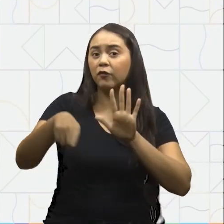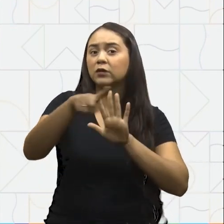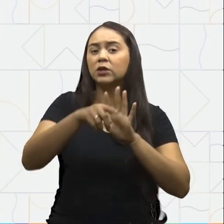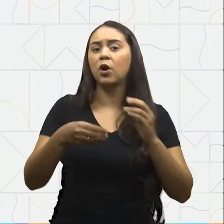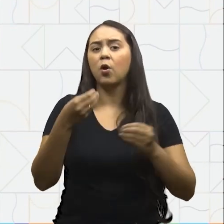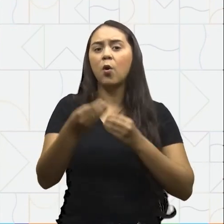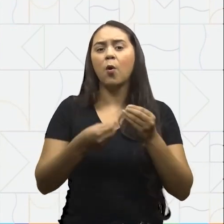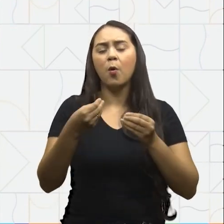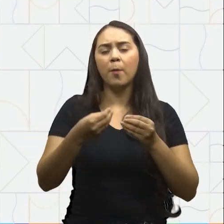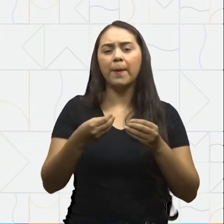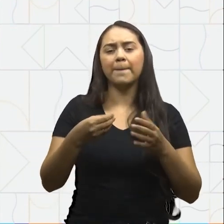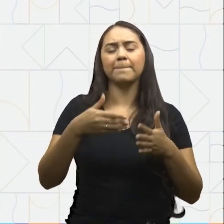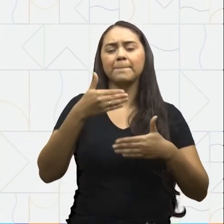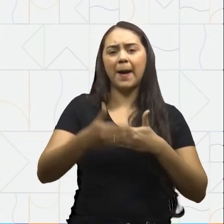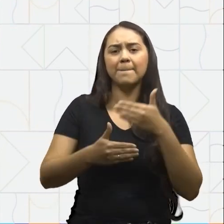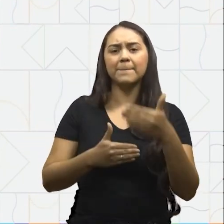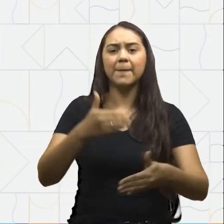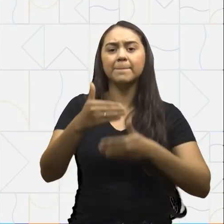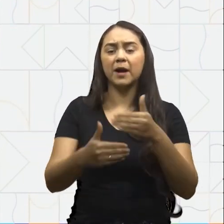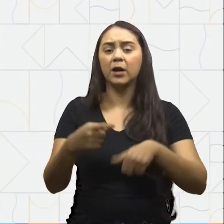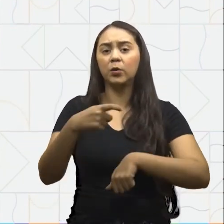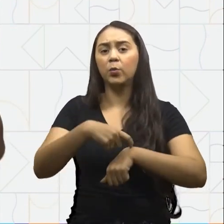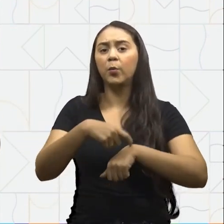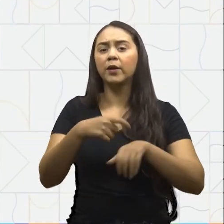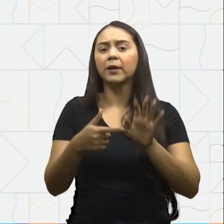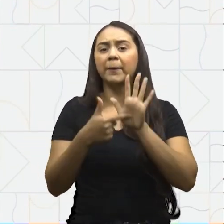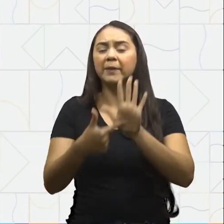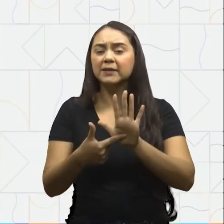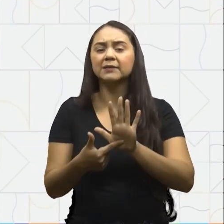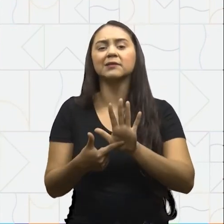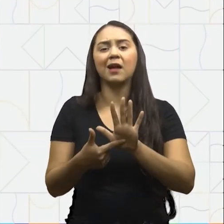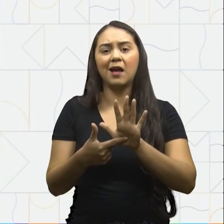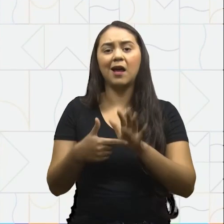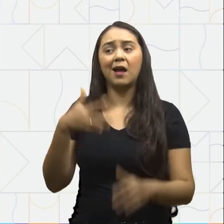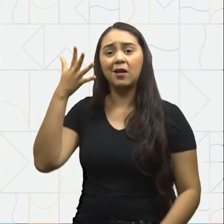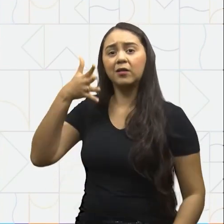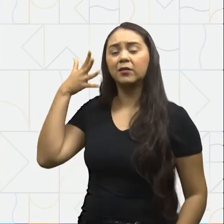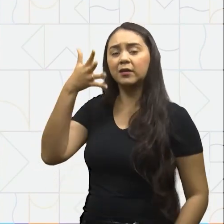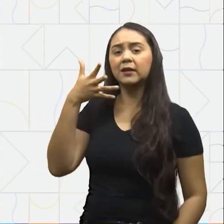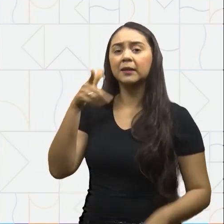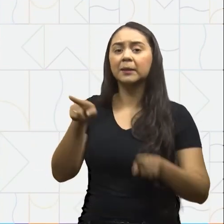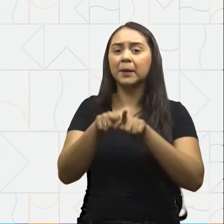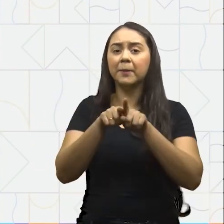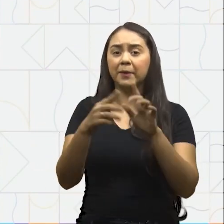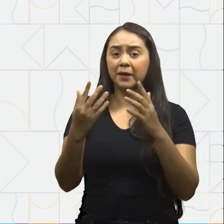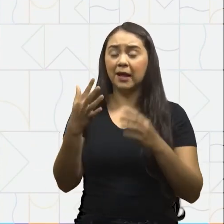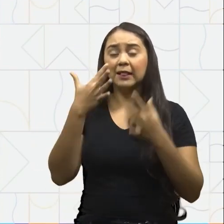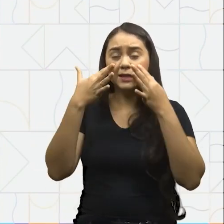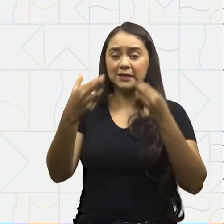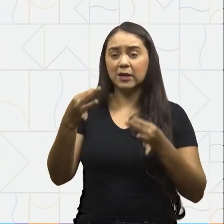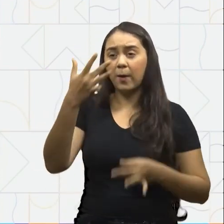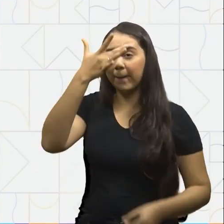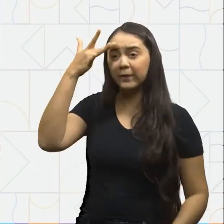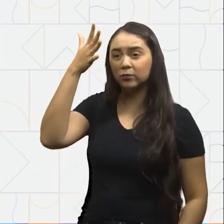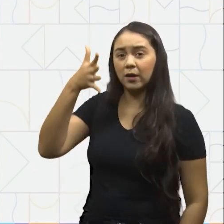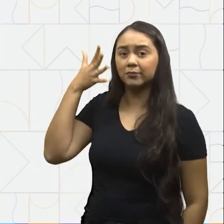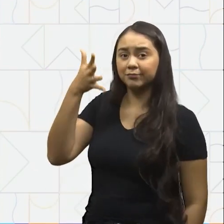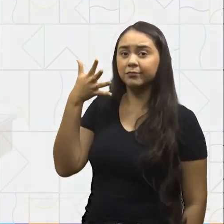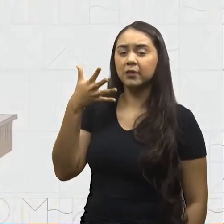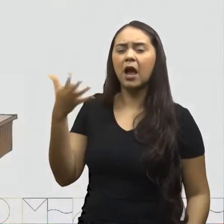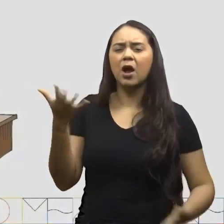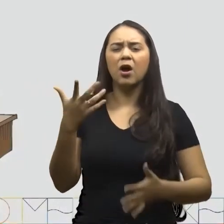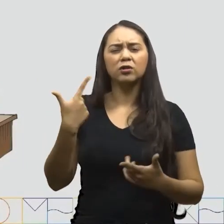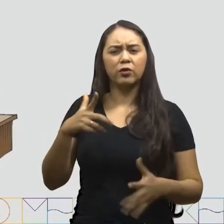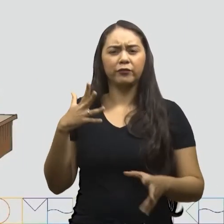passo a passo para a apresentação de trabalhos orais Fala e escuta de textos orais Reveja-os